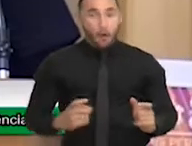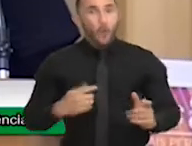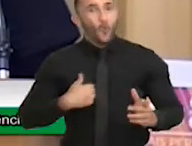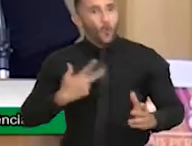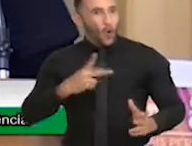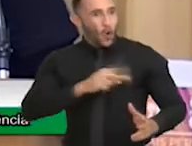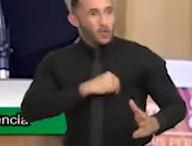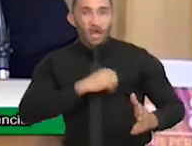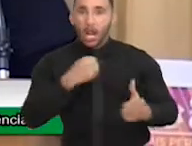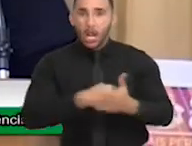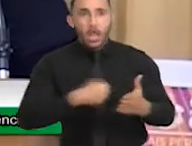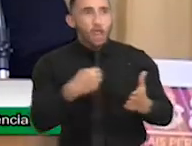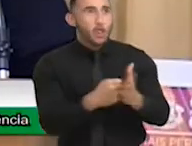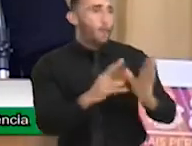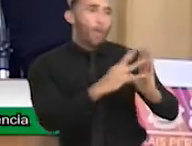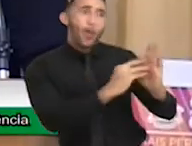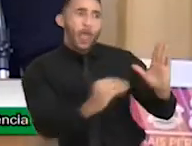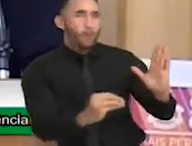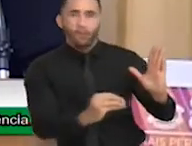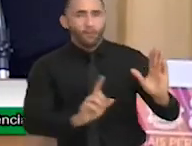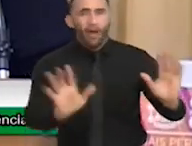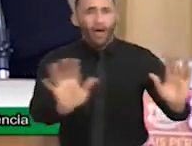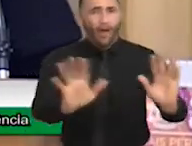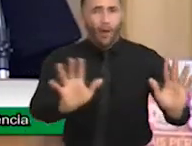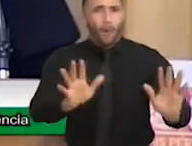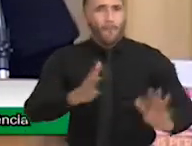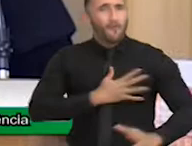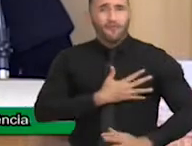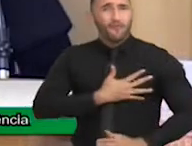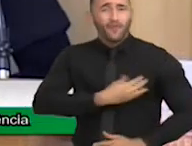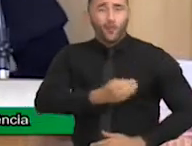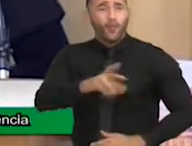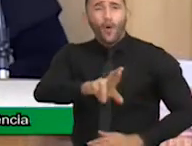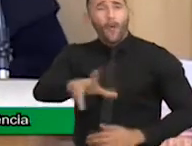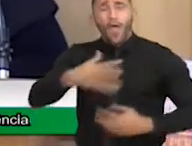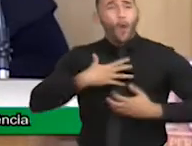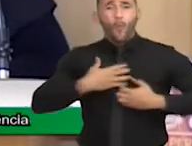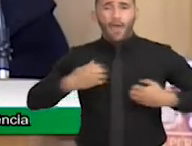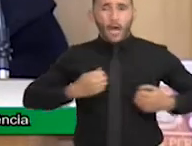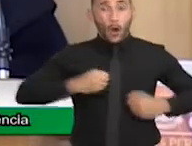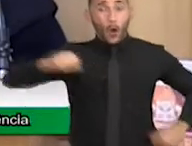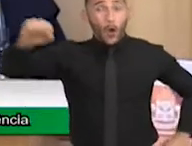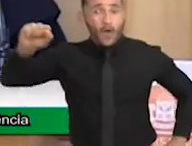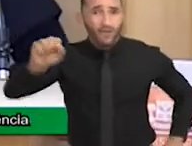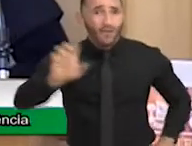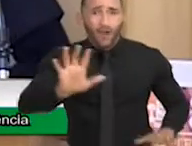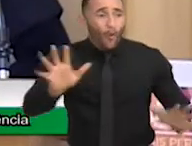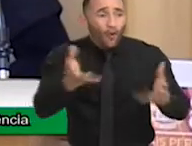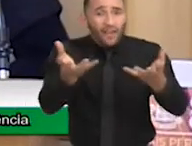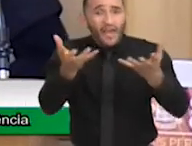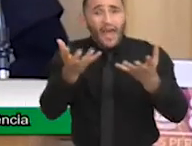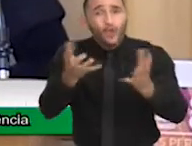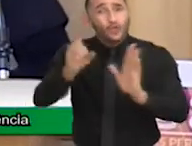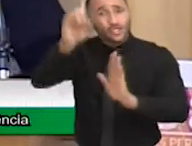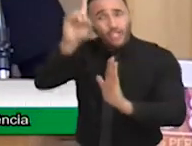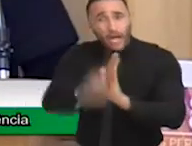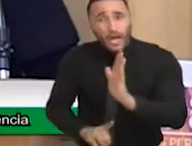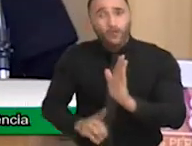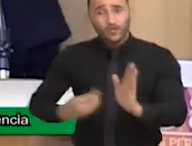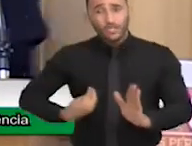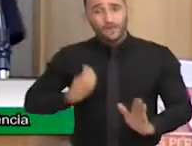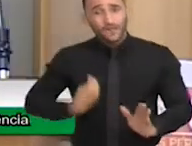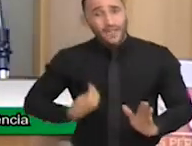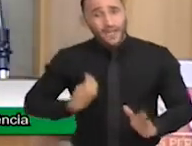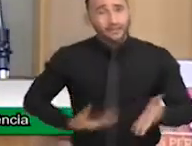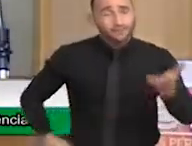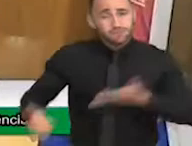é um herói. Nós queremos apenas o direito de ser e pertencer. Muito obrigada.